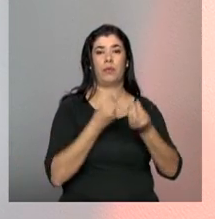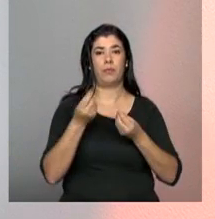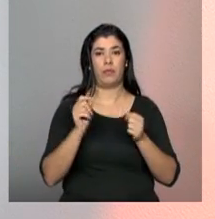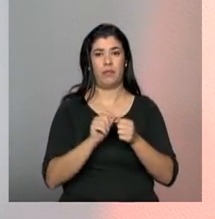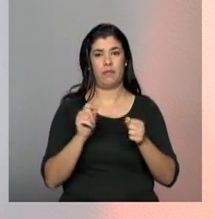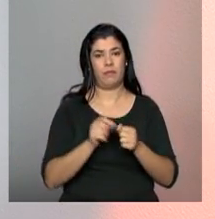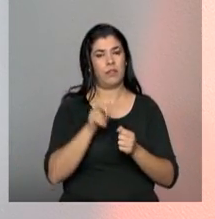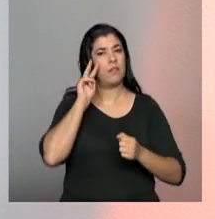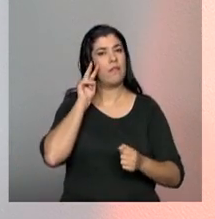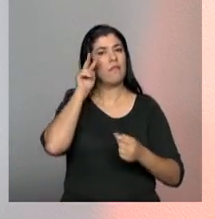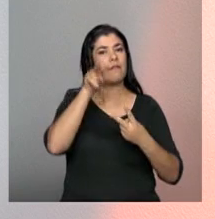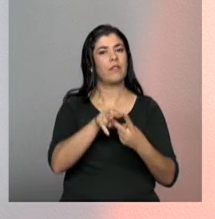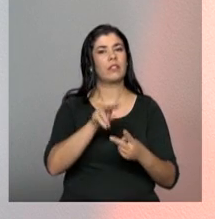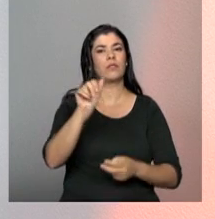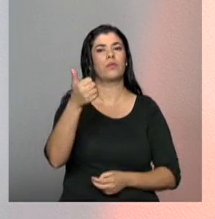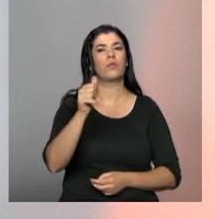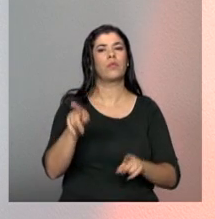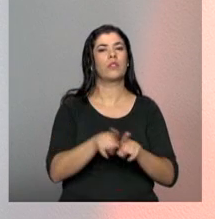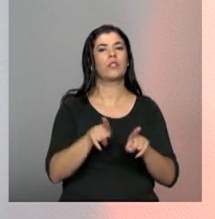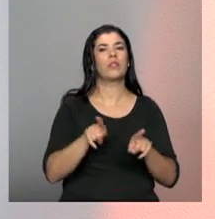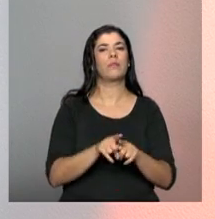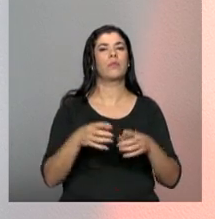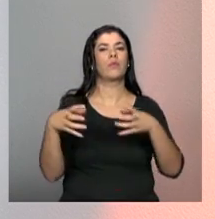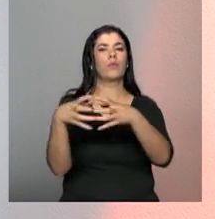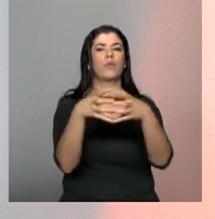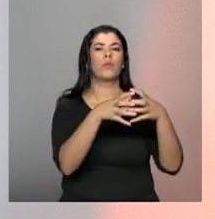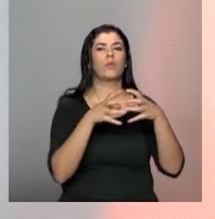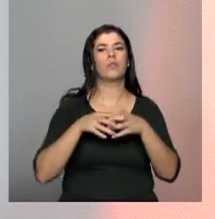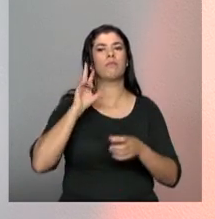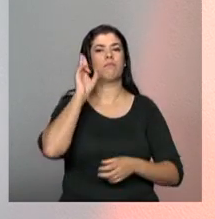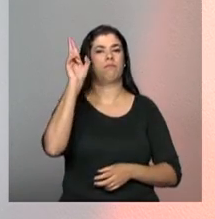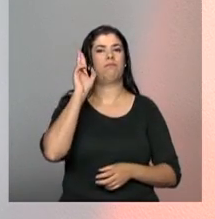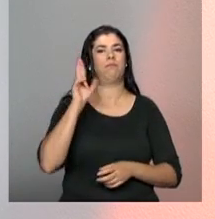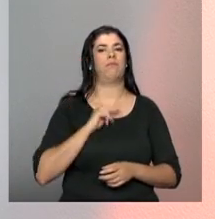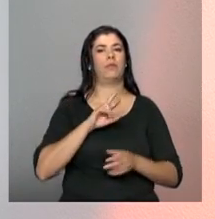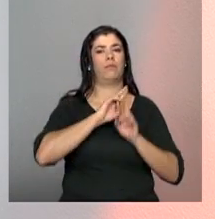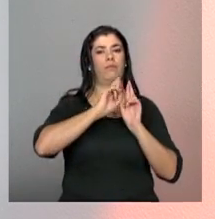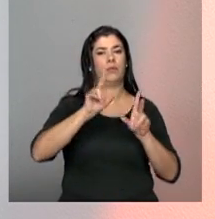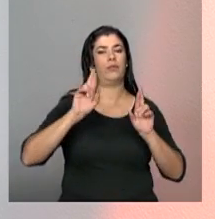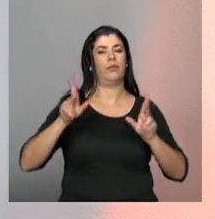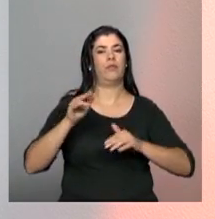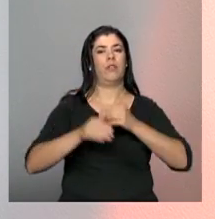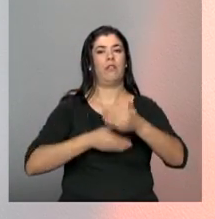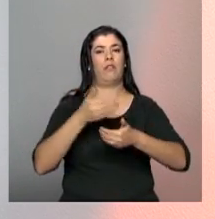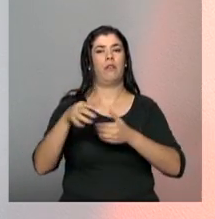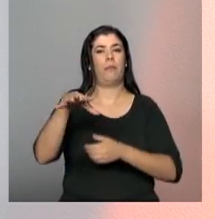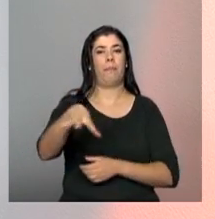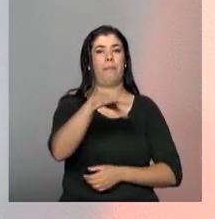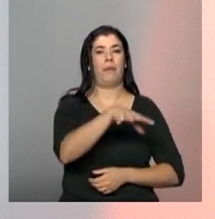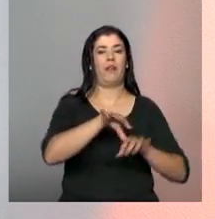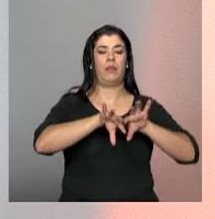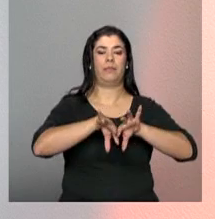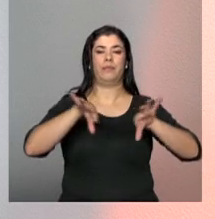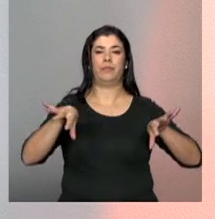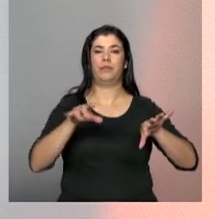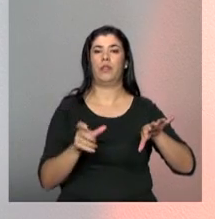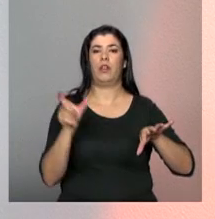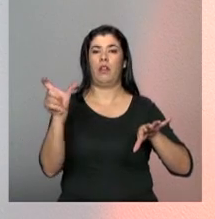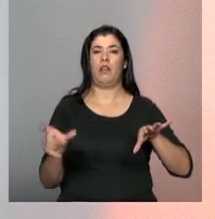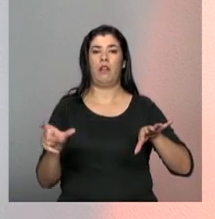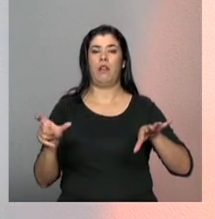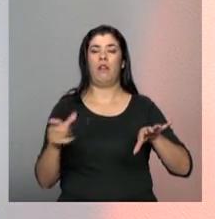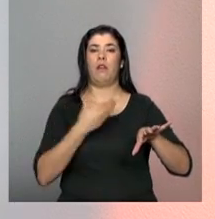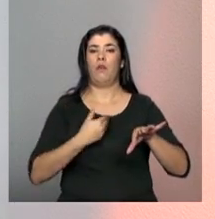esse olhar para a paridade, elas devem ser compostas com representação dos dois segmentos. Se possível, no segmento da sociedade civil, digo se